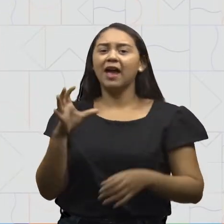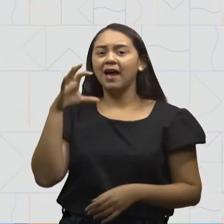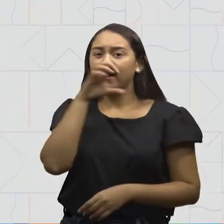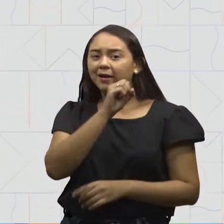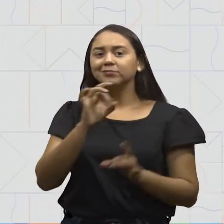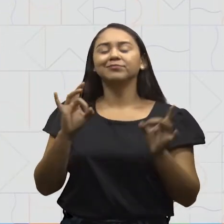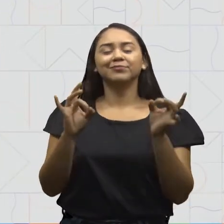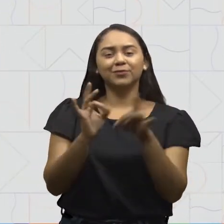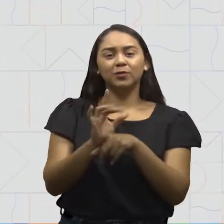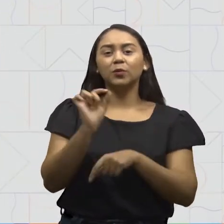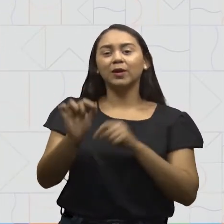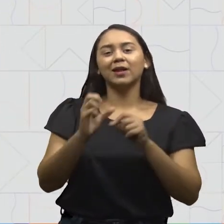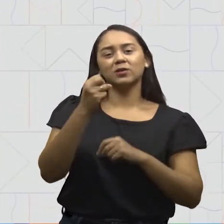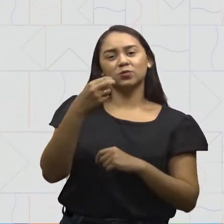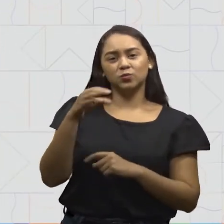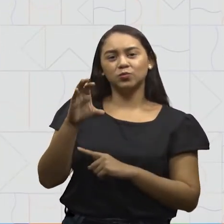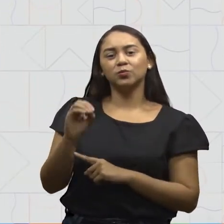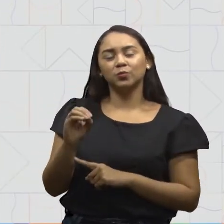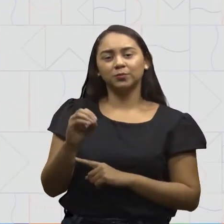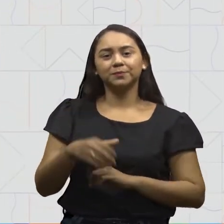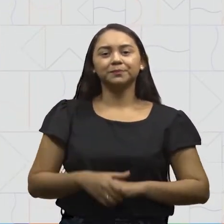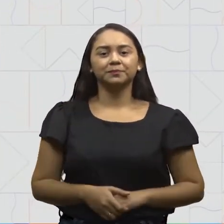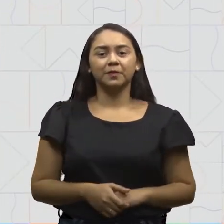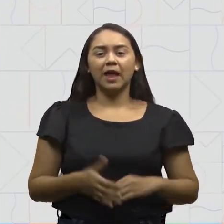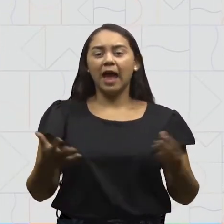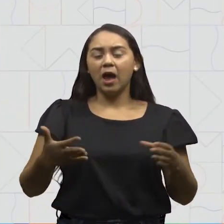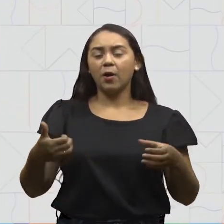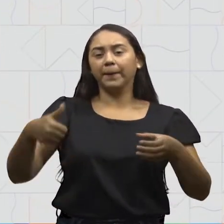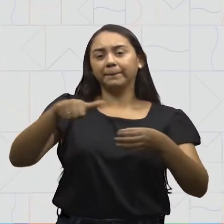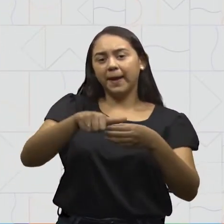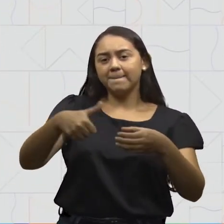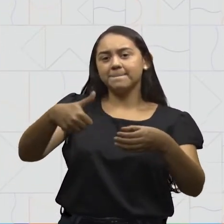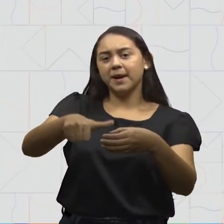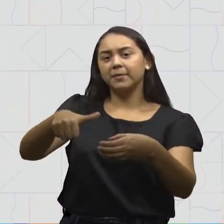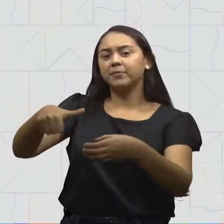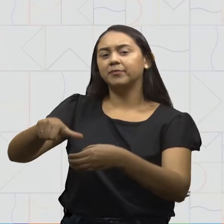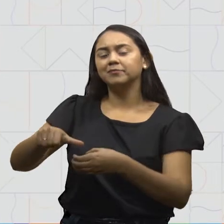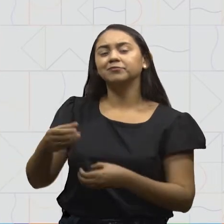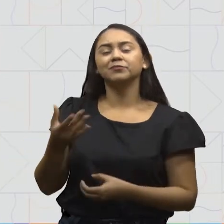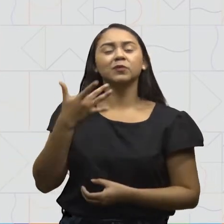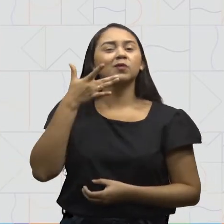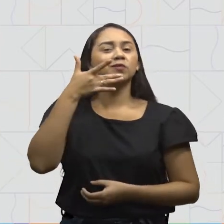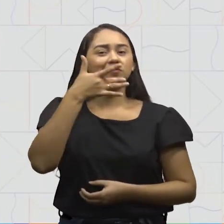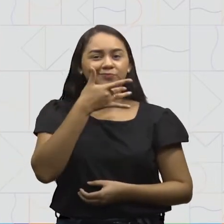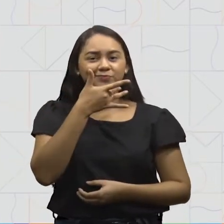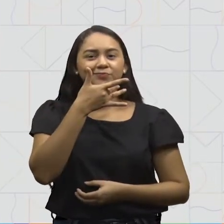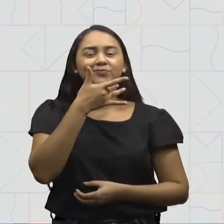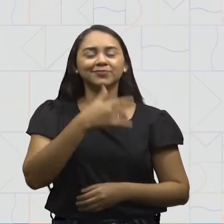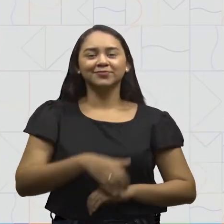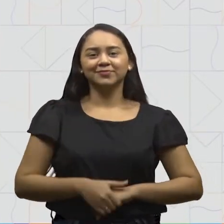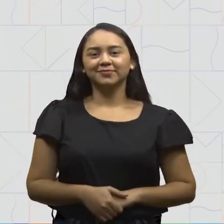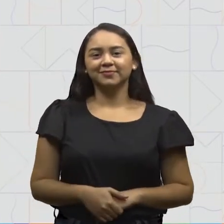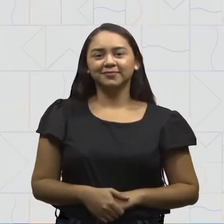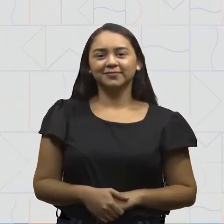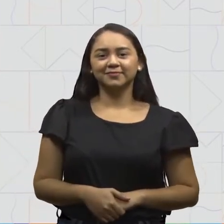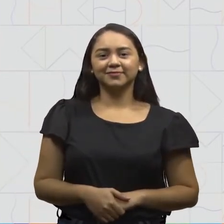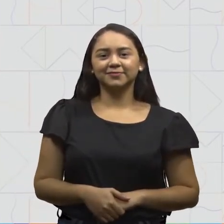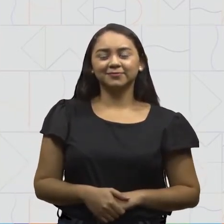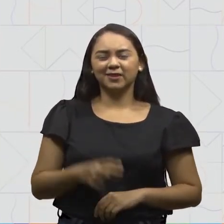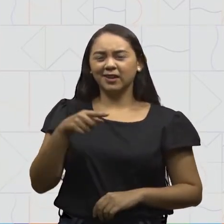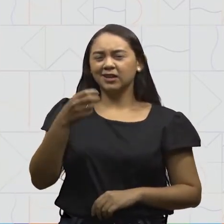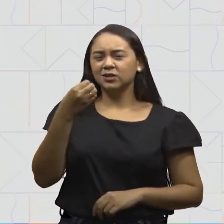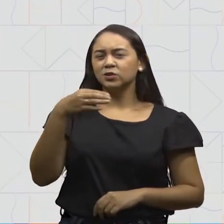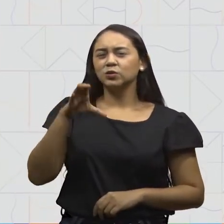Está prontinho o nosso suco. Basta servir nos copos e se deliciar. Hummm!